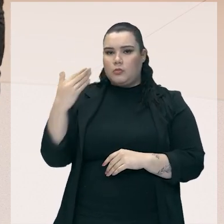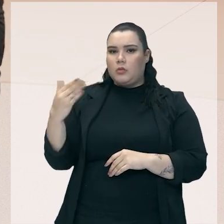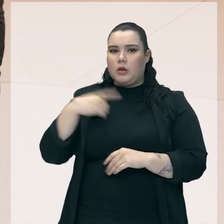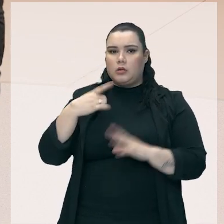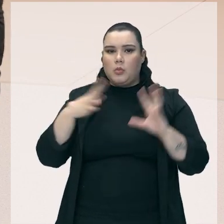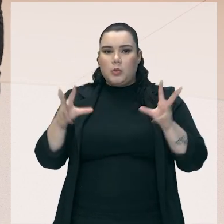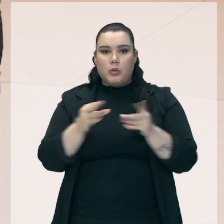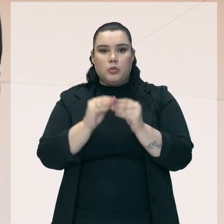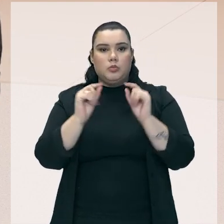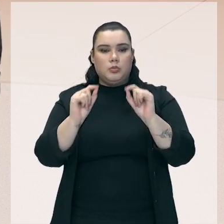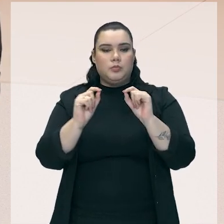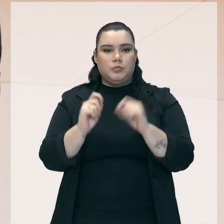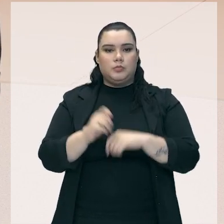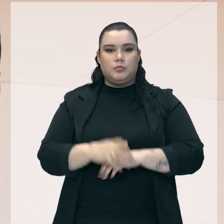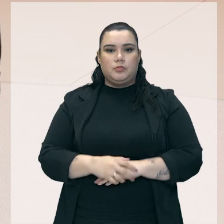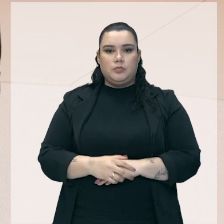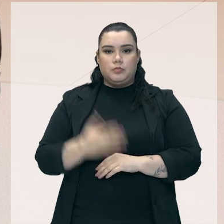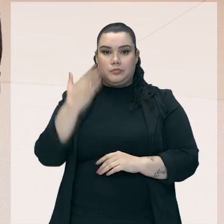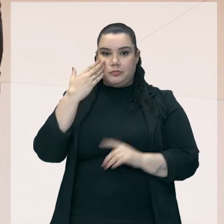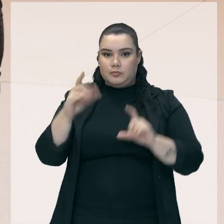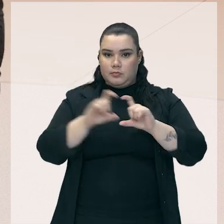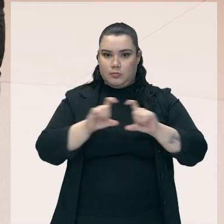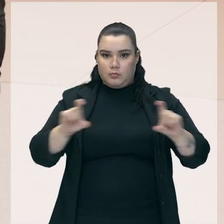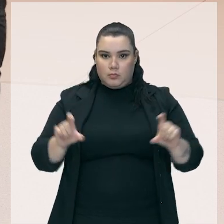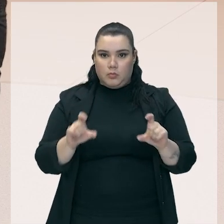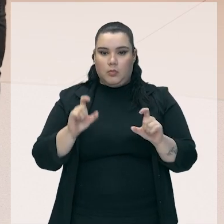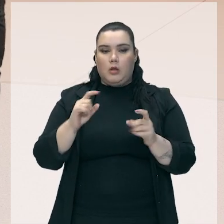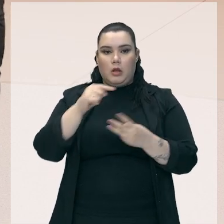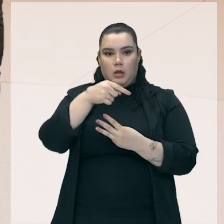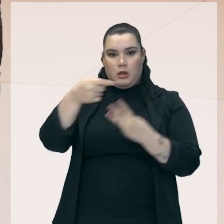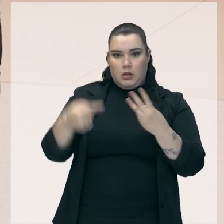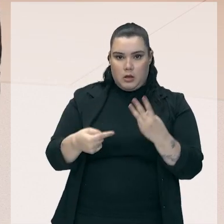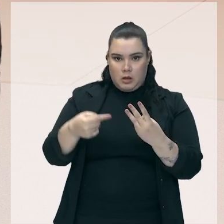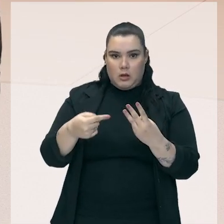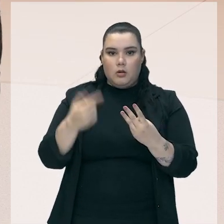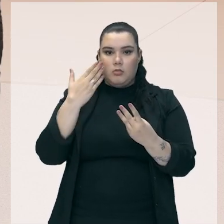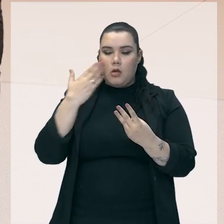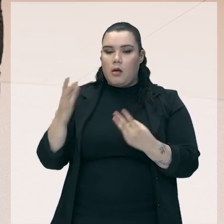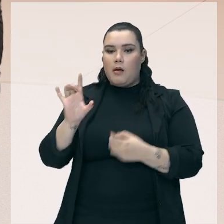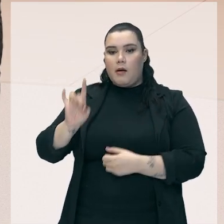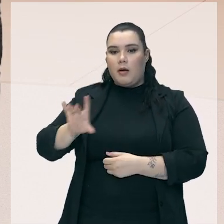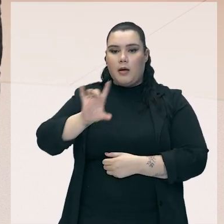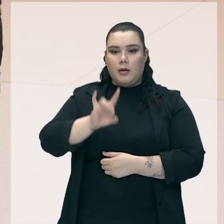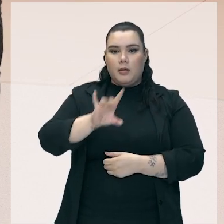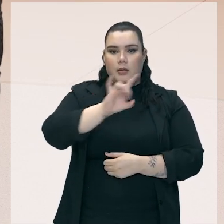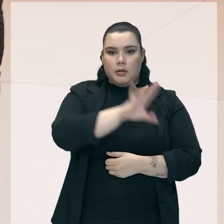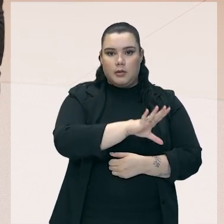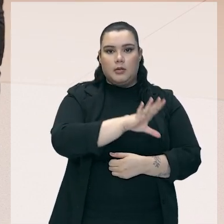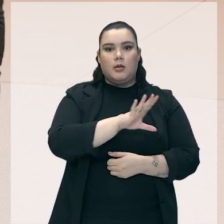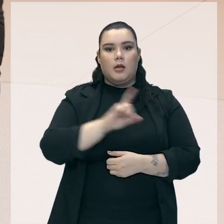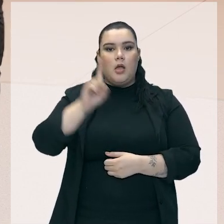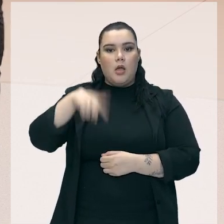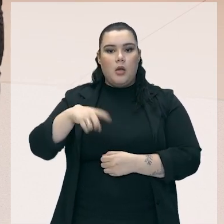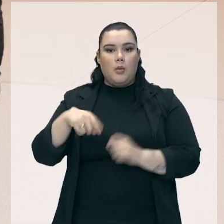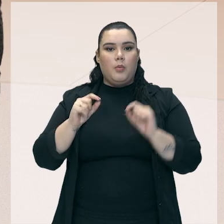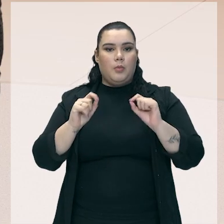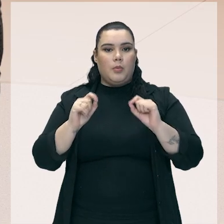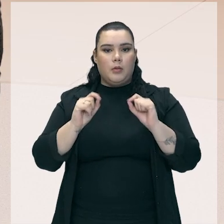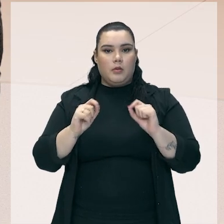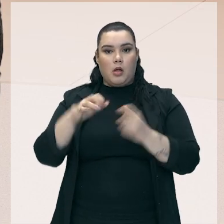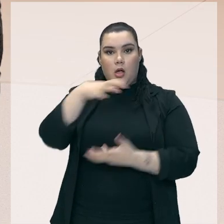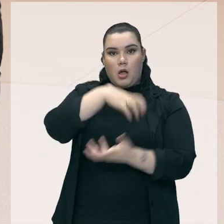A gente estava com aquele menu aqui ainda agora, que mostrava aqueles três ícones, cada um representando as